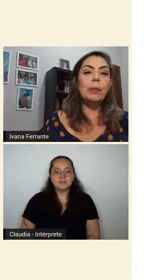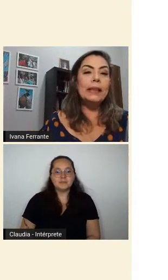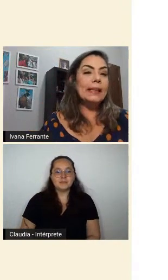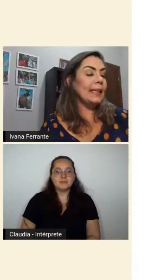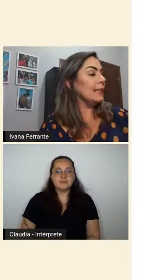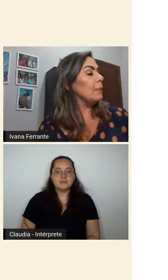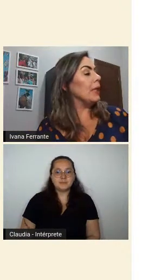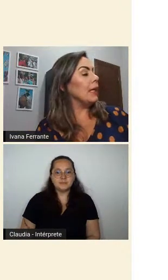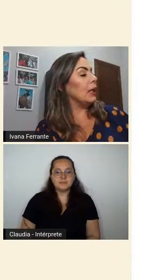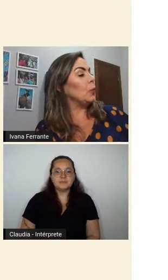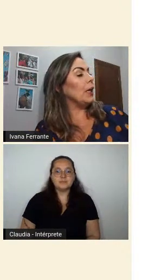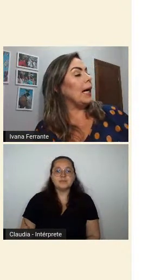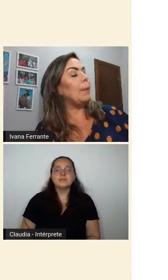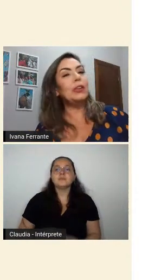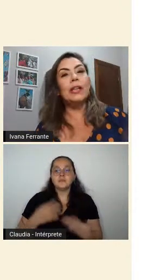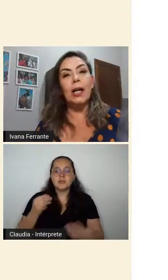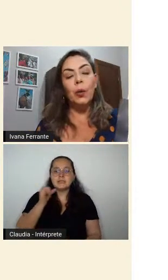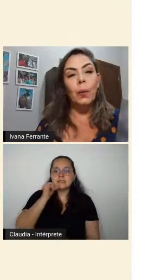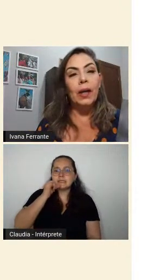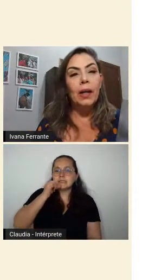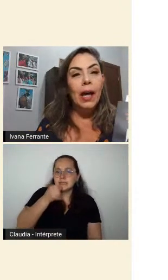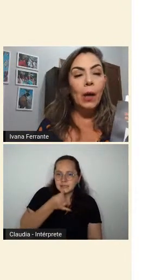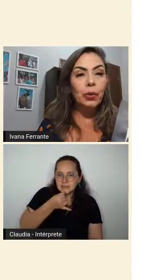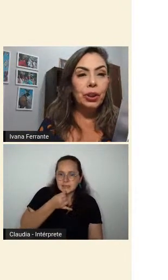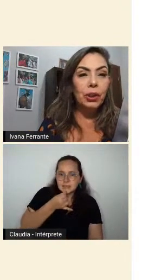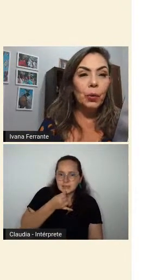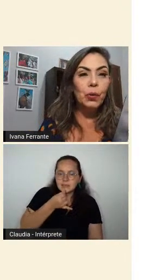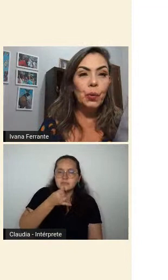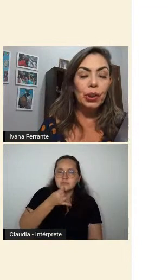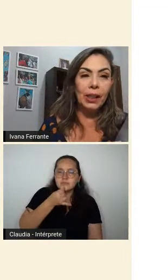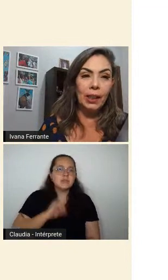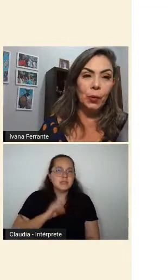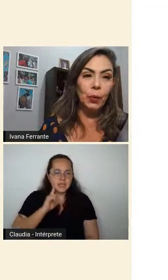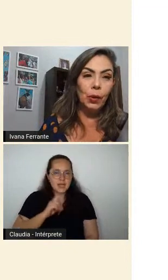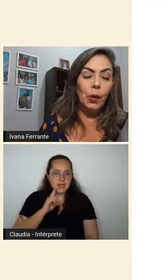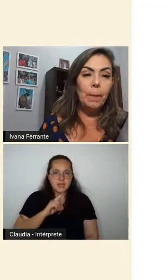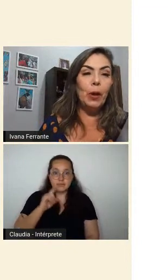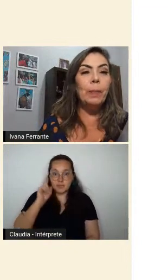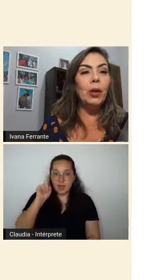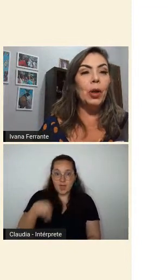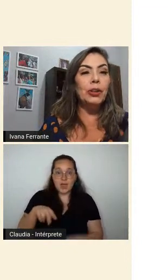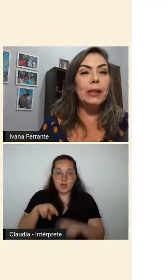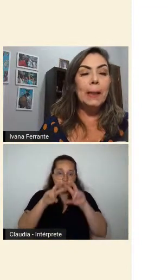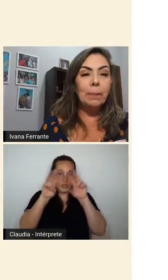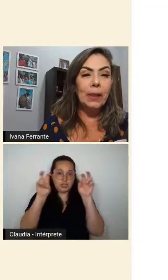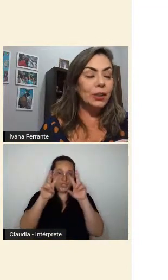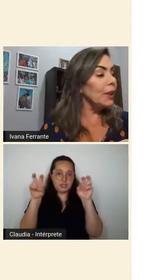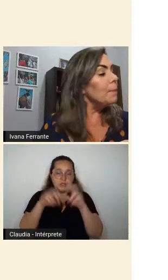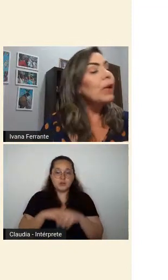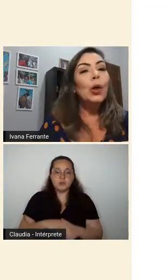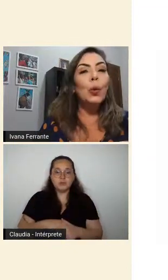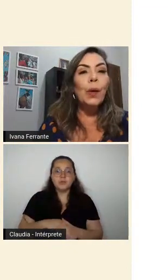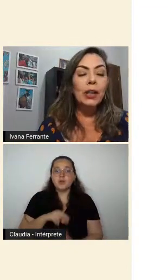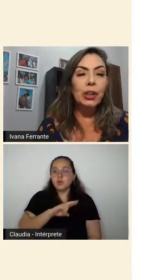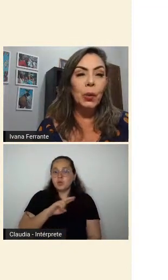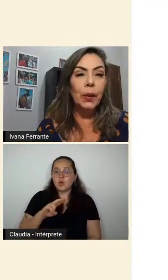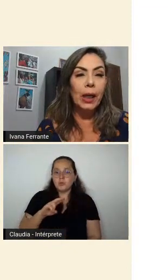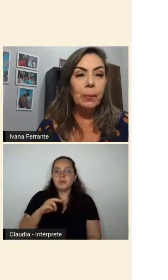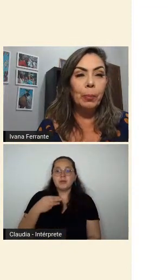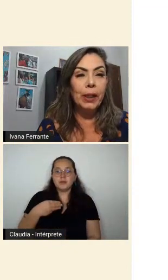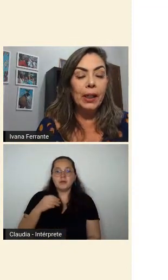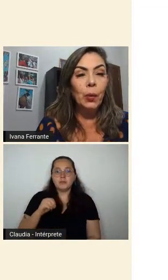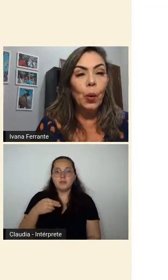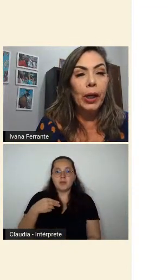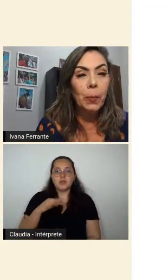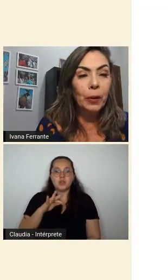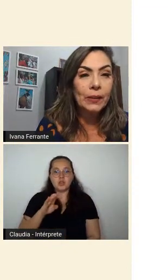Uma Tristeza Mineira numa Capa de Garoa é um título sugerido pelo Menotti da Lipitia num artigo